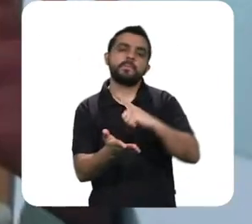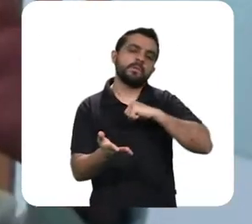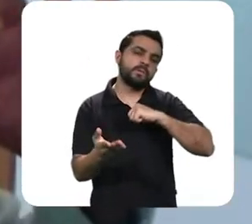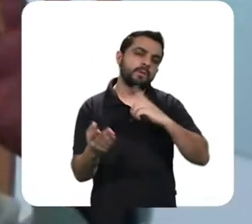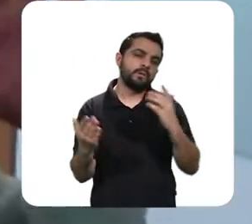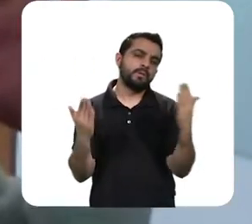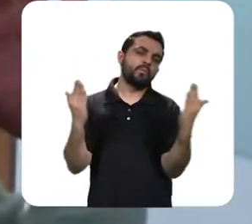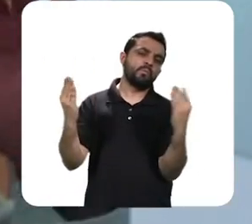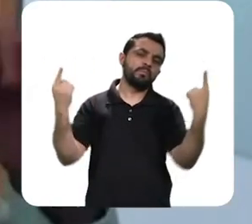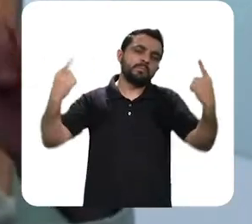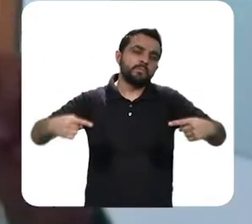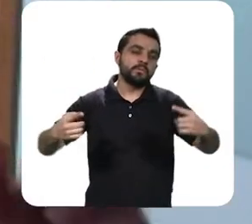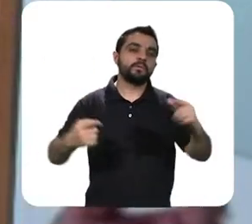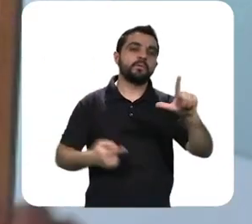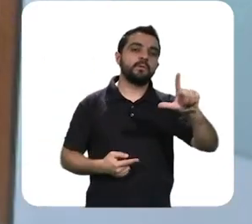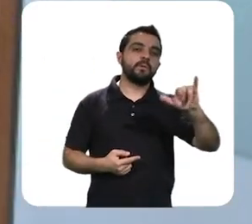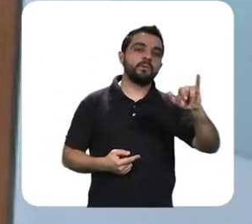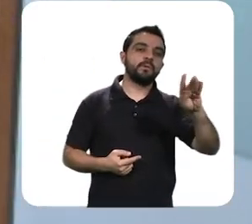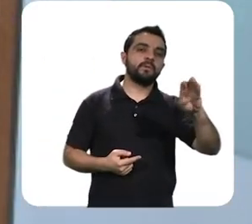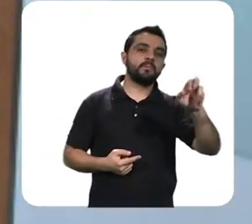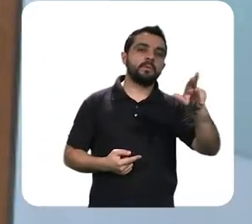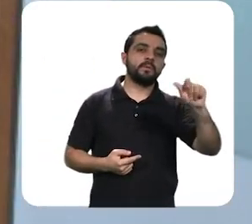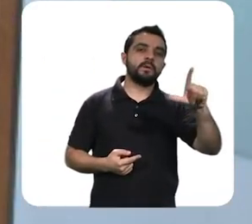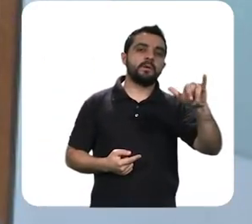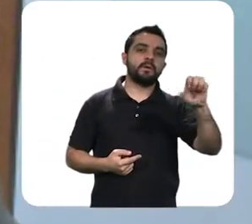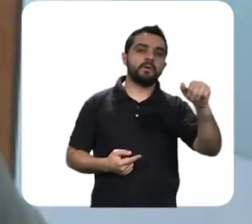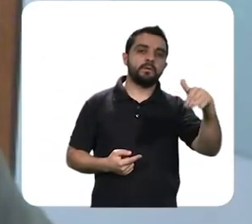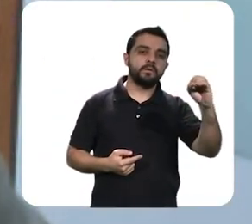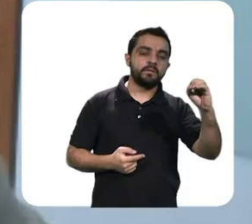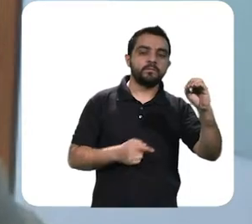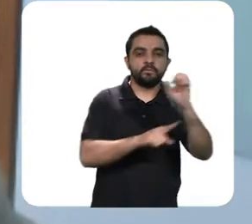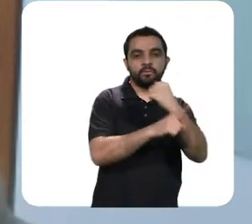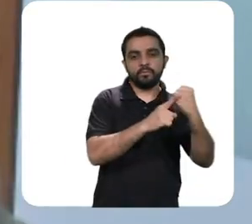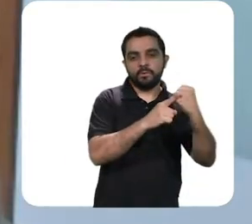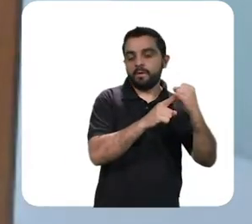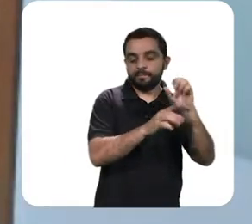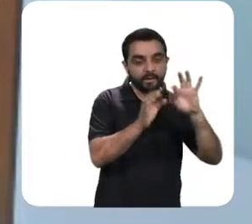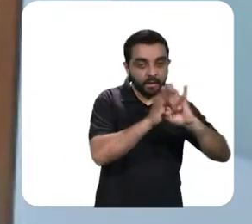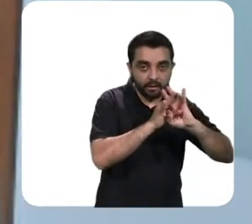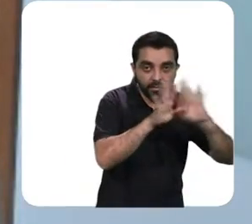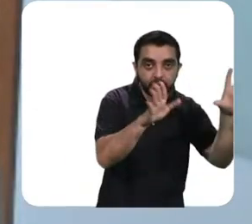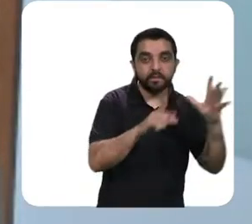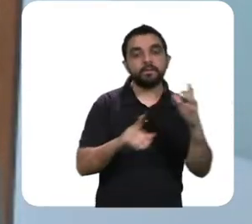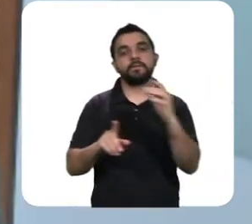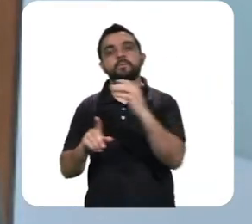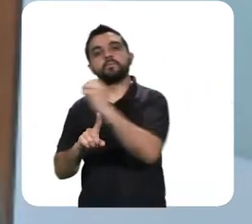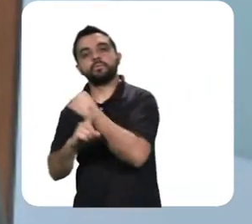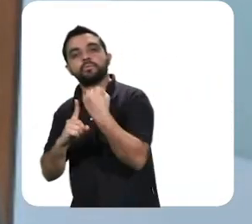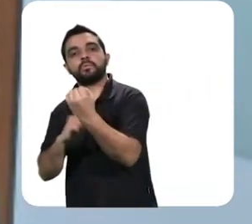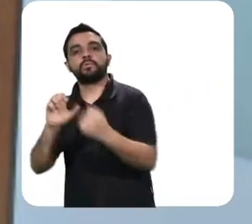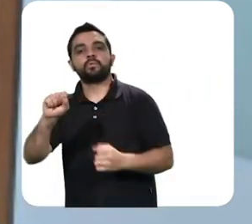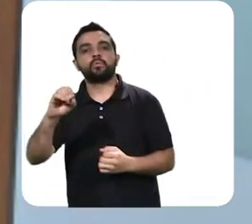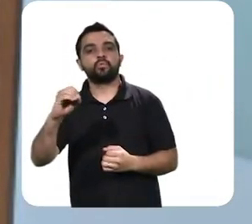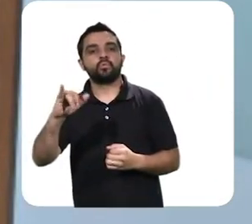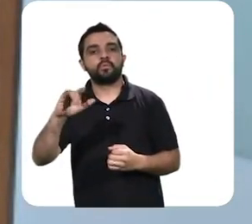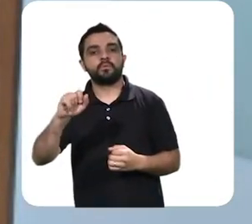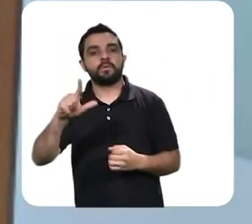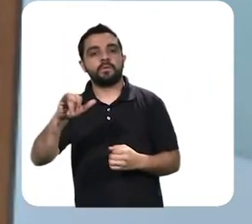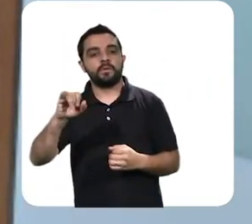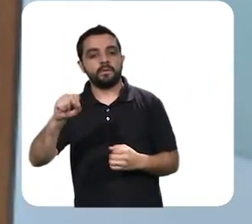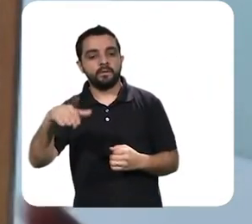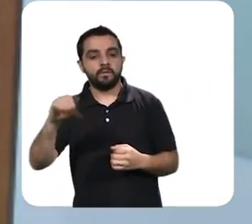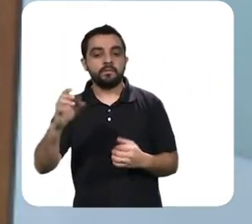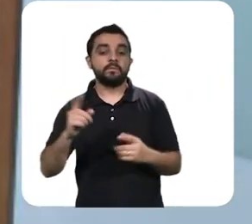socialismo etc e tal a questão é que no curto prazo os Estados estão tendo que ser pragmatistas e